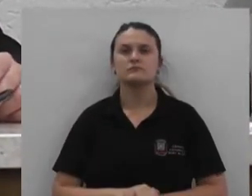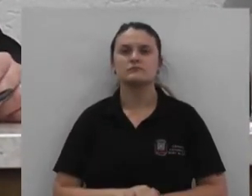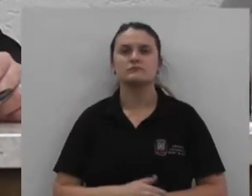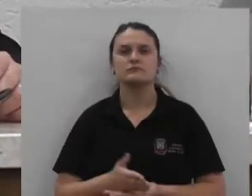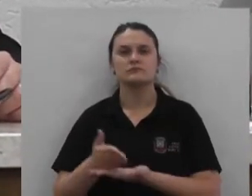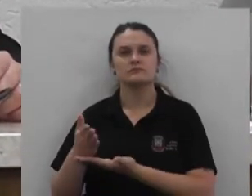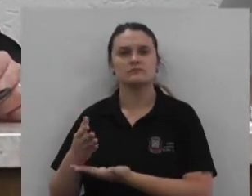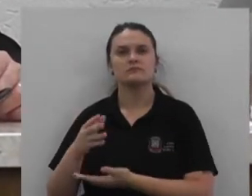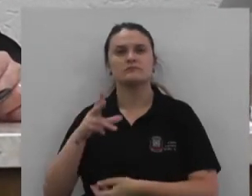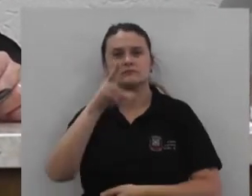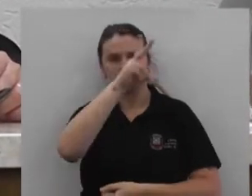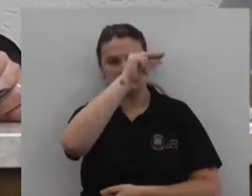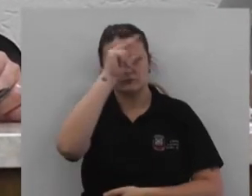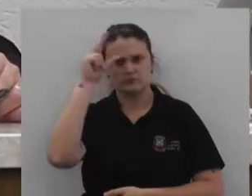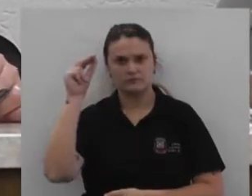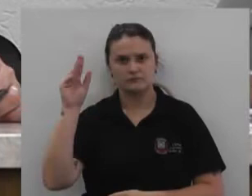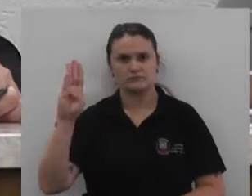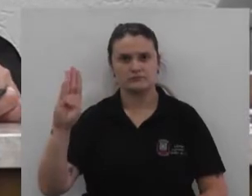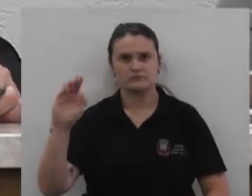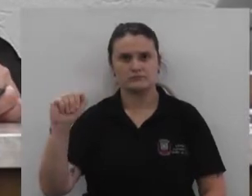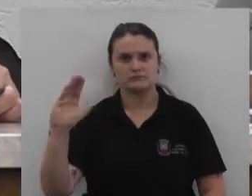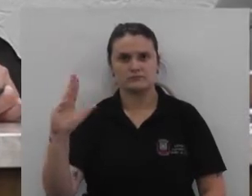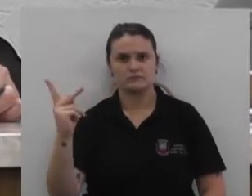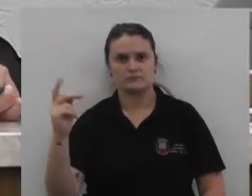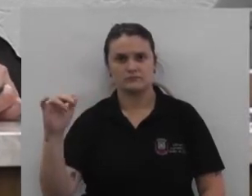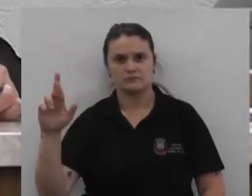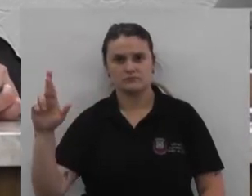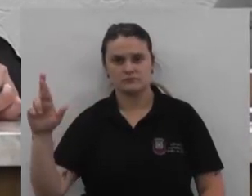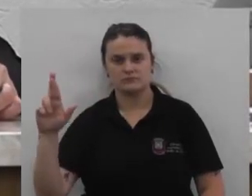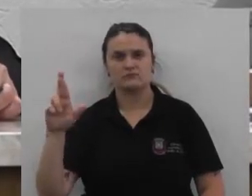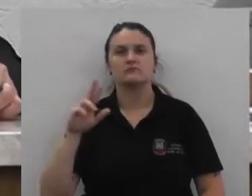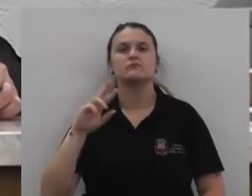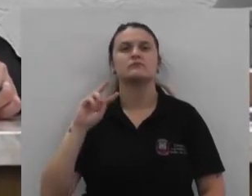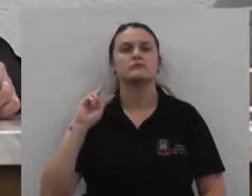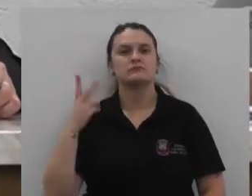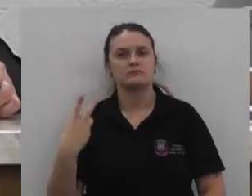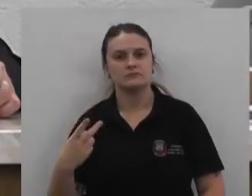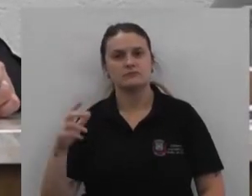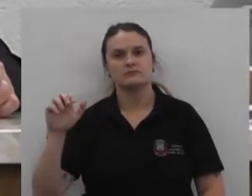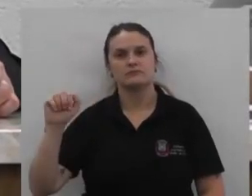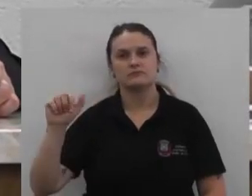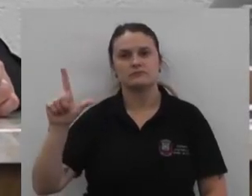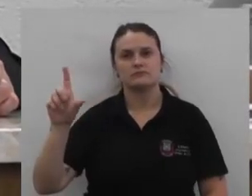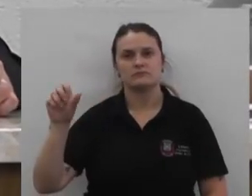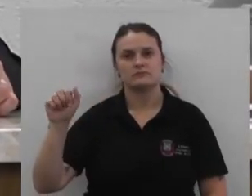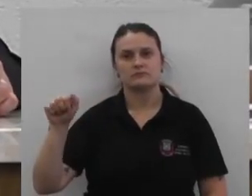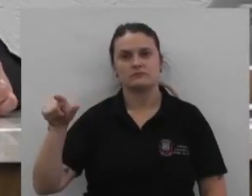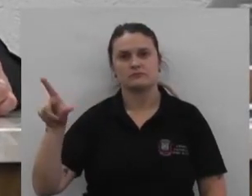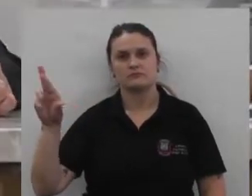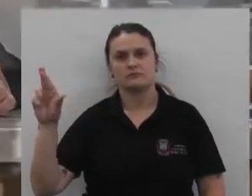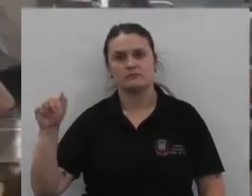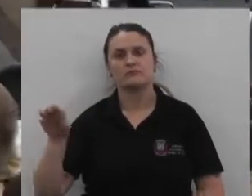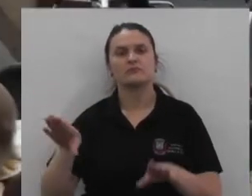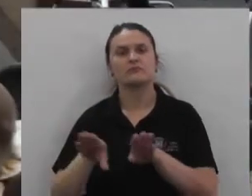O senhor prefeito Bastir Abas A vereadora Alandra E também o vereador Jair Brunhago